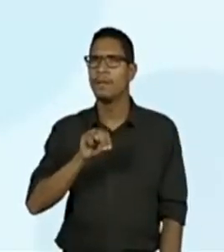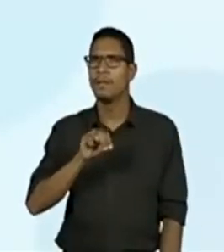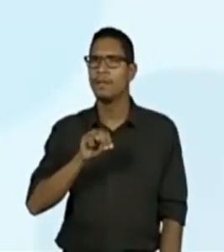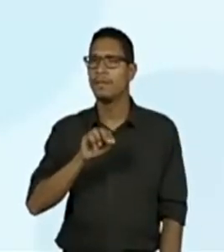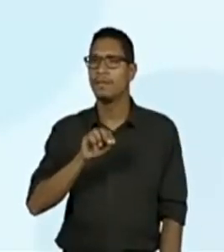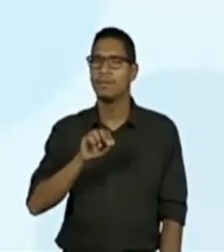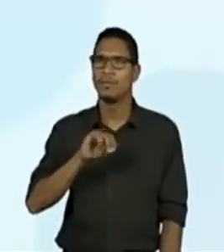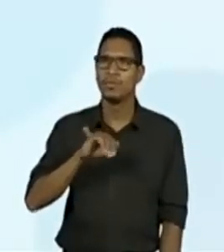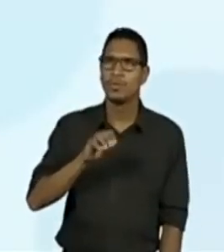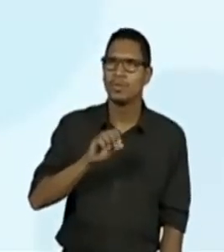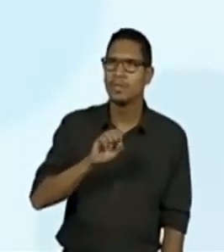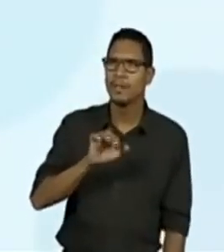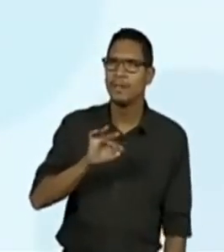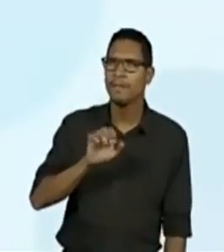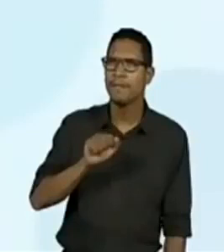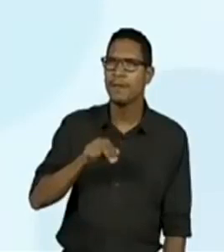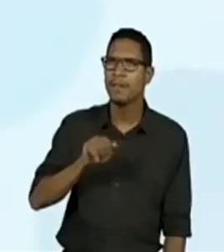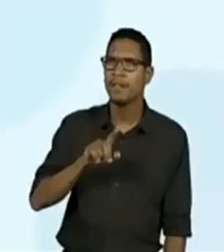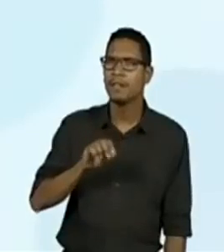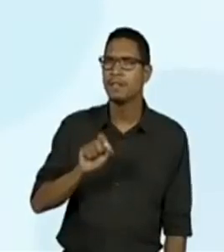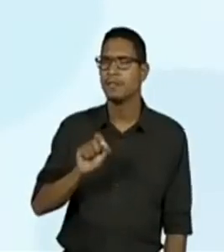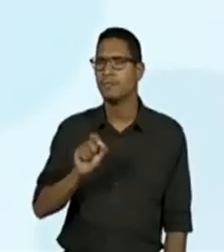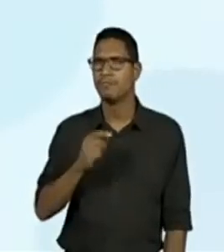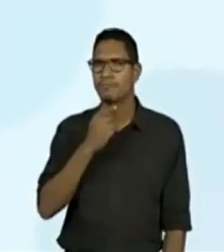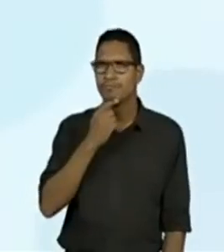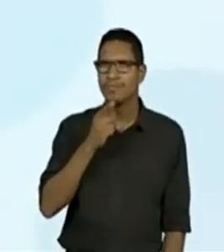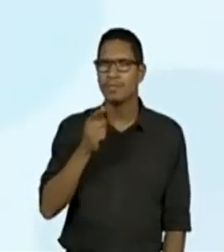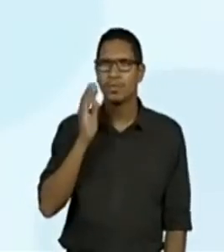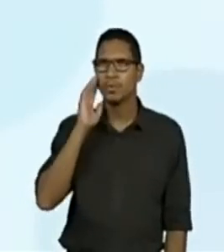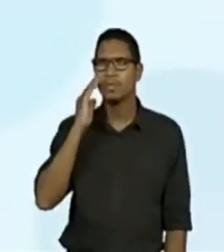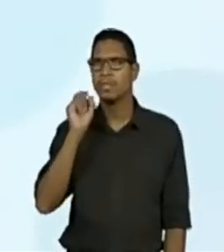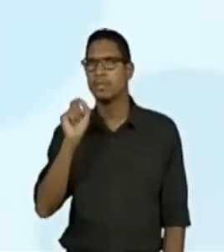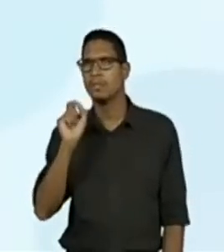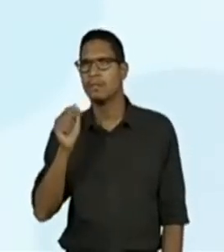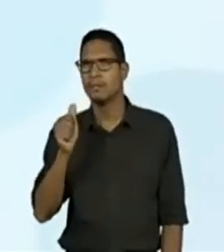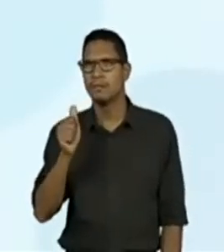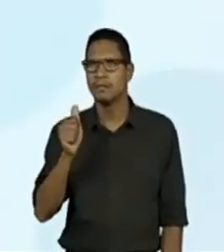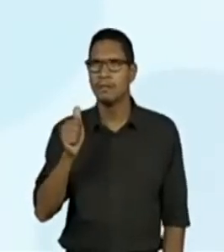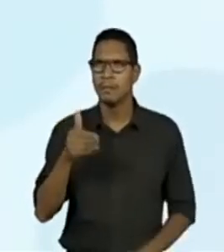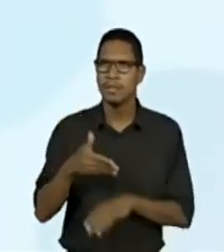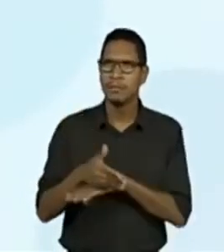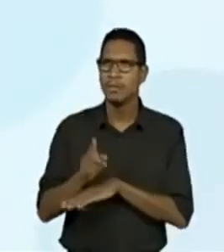Fernandes, não entendi muito bem, professora Sil, mas eu acho que eu entendi que está todo mundo participando.